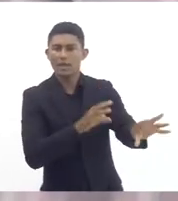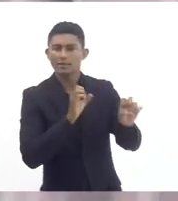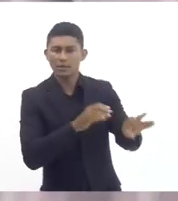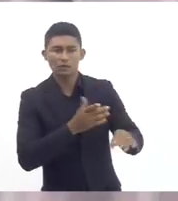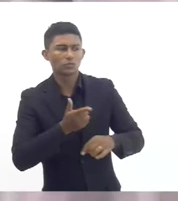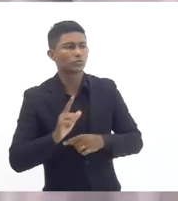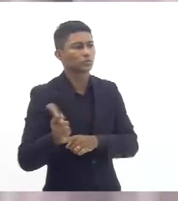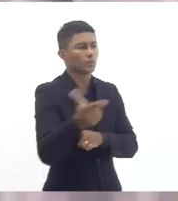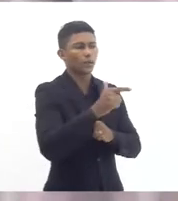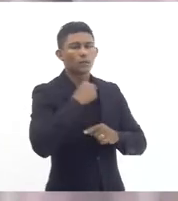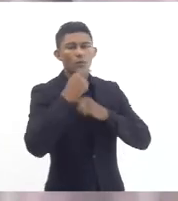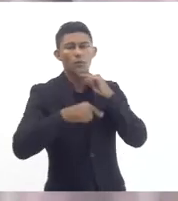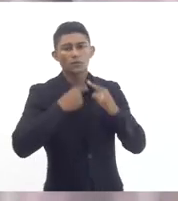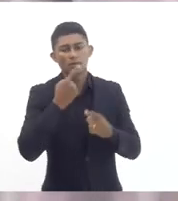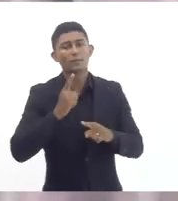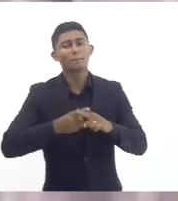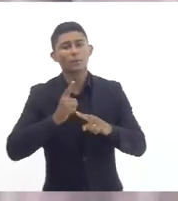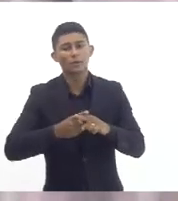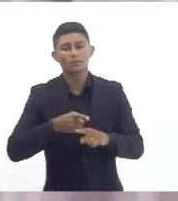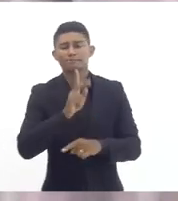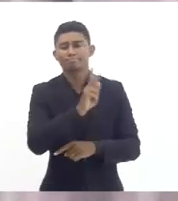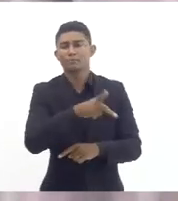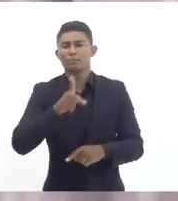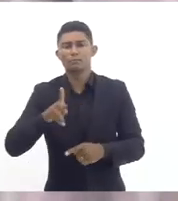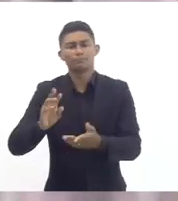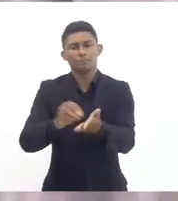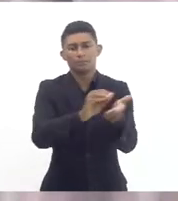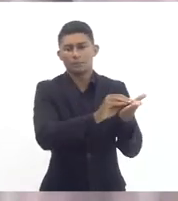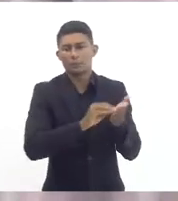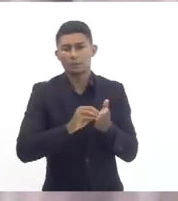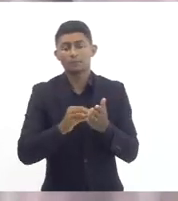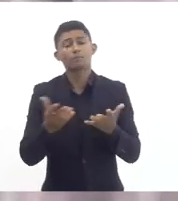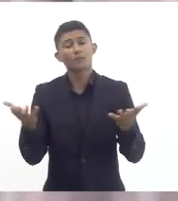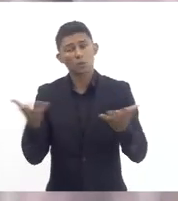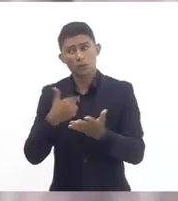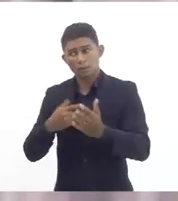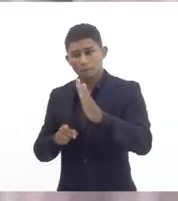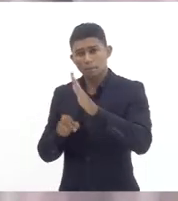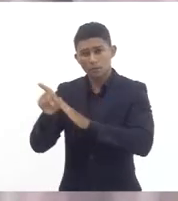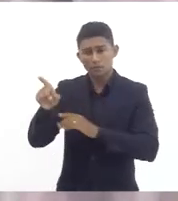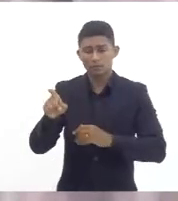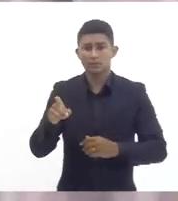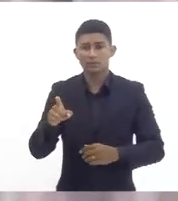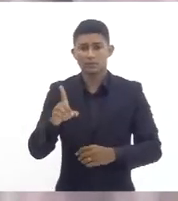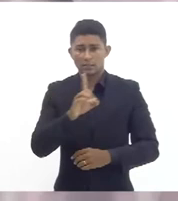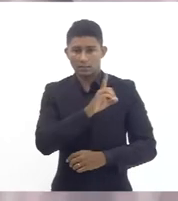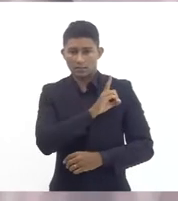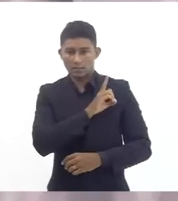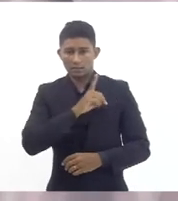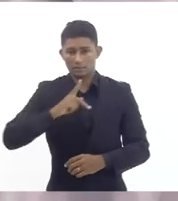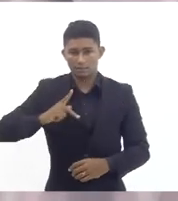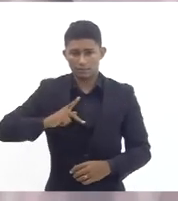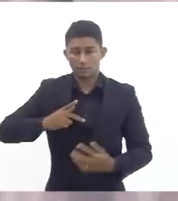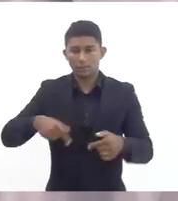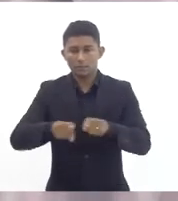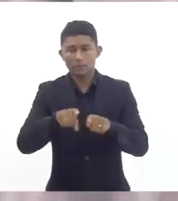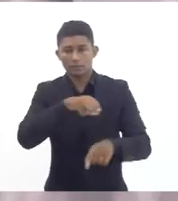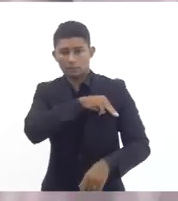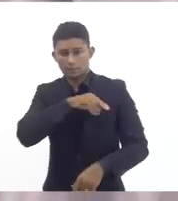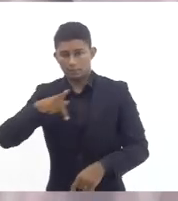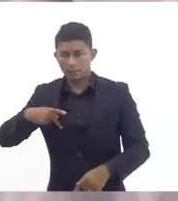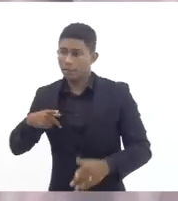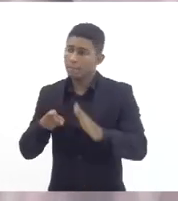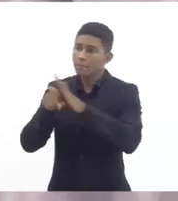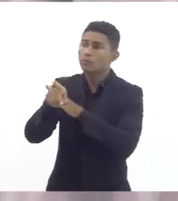esclarecimento da Defensoria do Ministério Público se há nesse momento alguma ação civil pública sendo movida no sentido de garantir o provimento desses